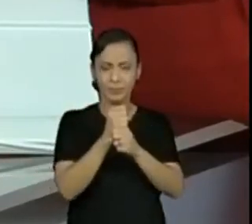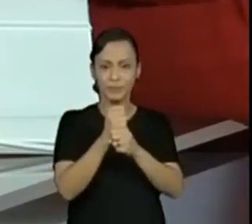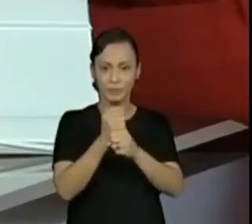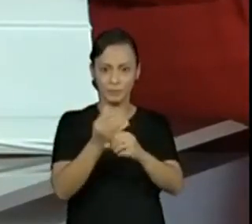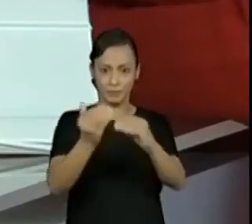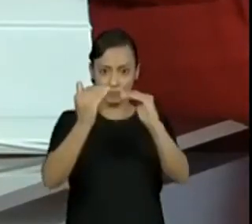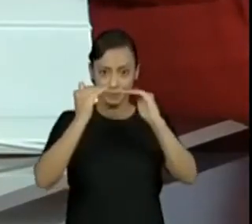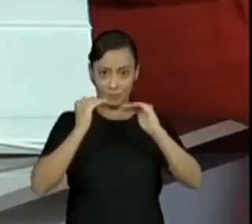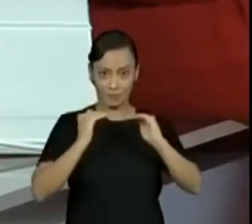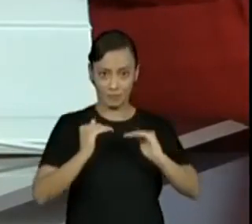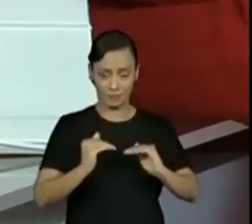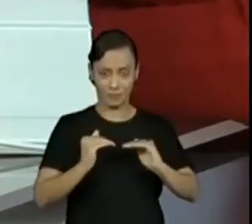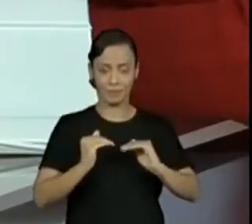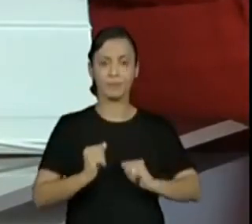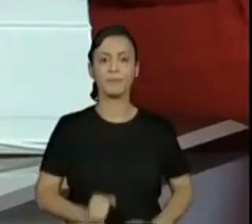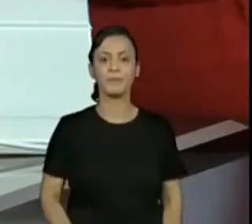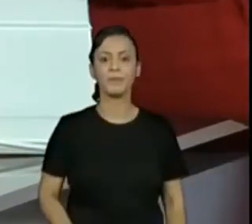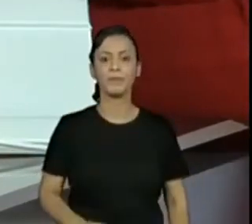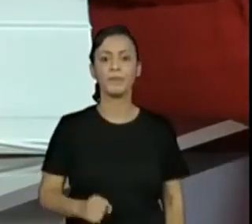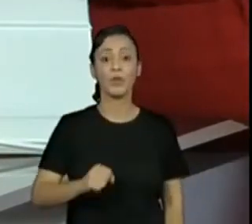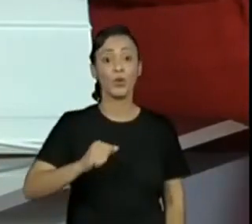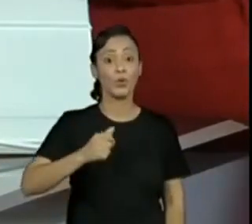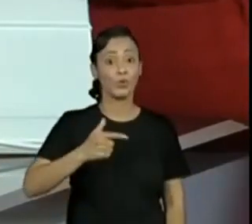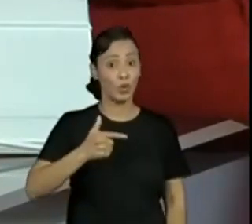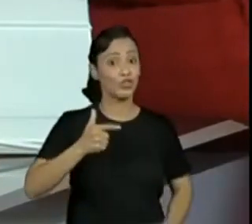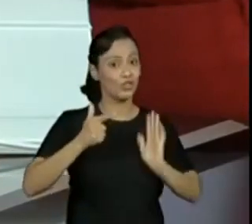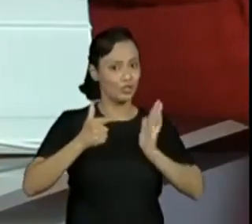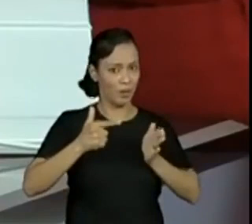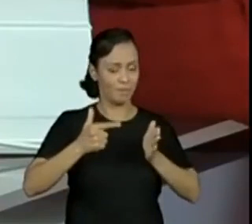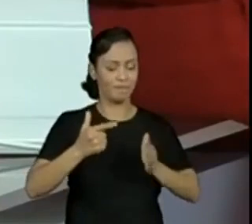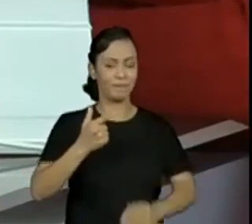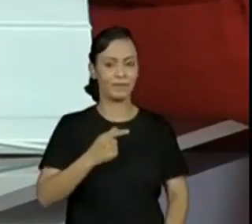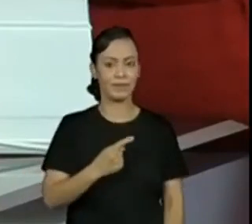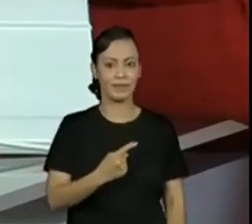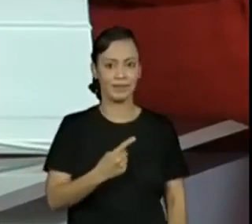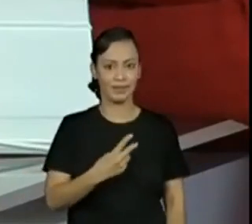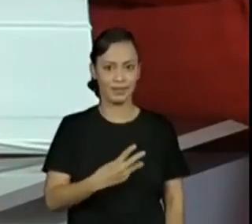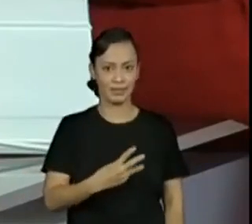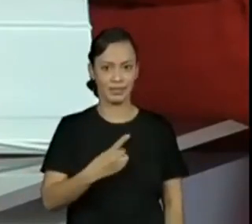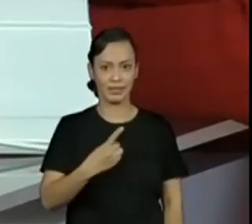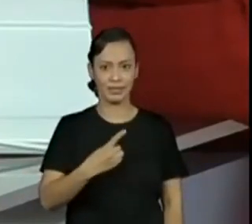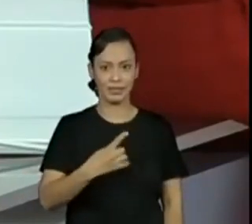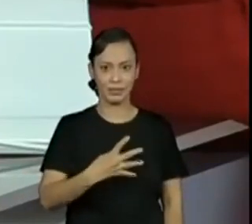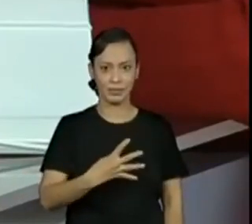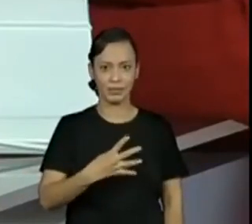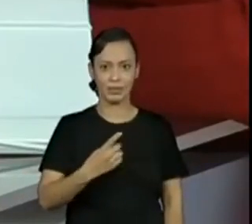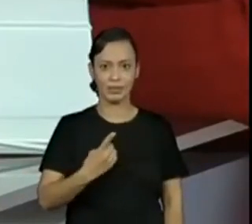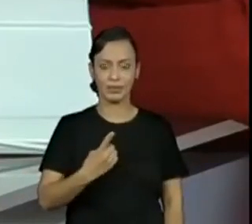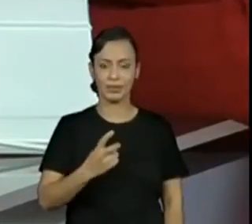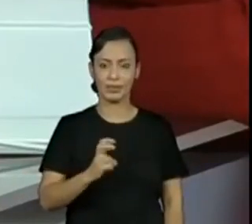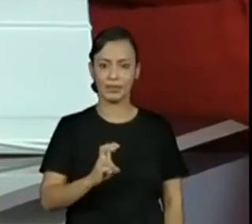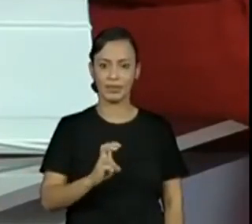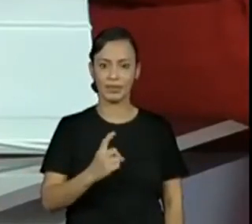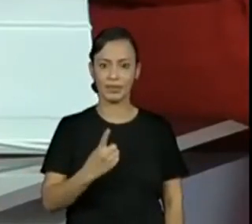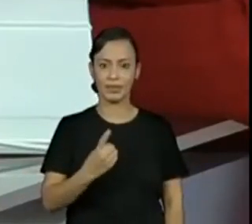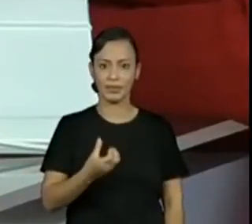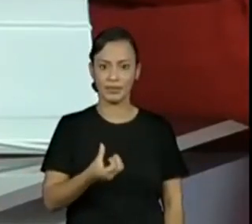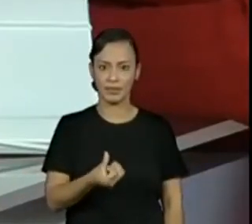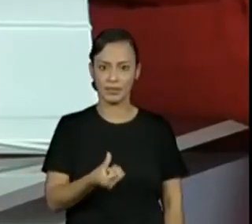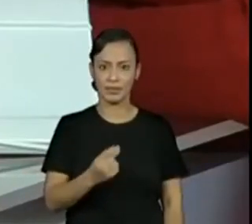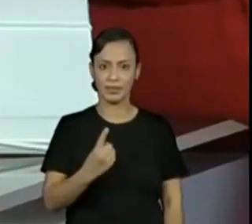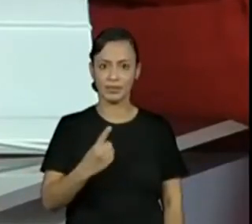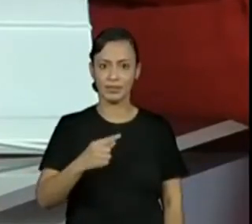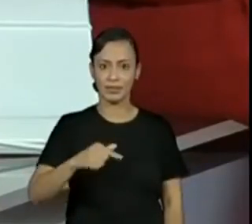equipe, que tem onze. Doze, treze, quatorze, quinze, dezesseis, dezessete, dezoito,